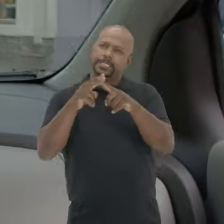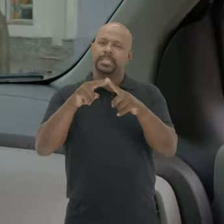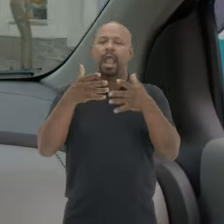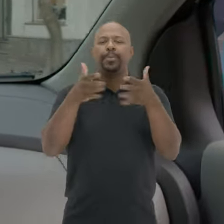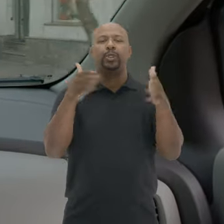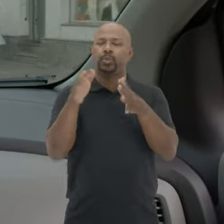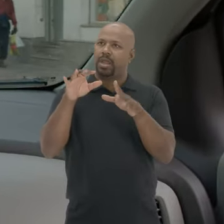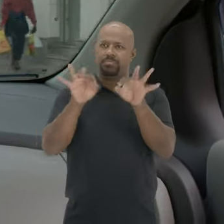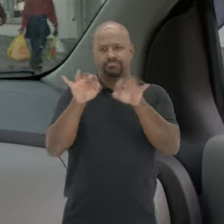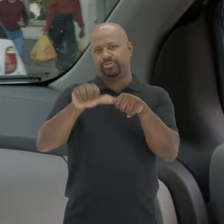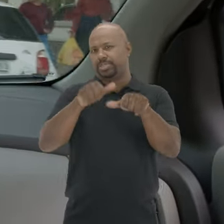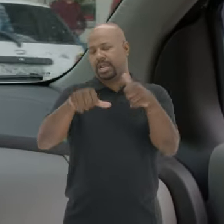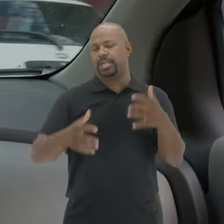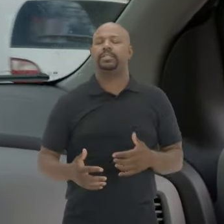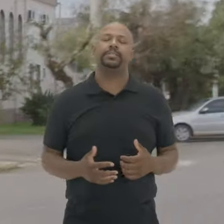Desconfiguraram as aberturas